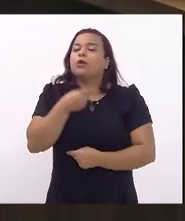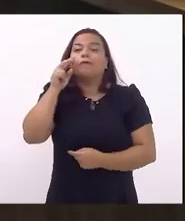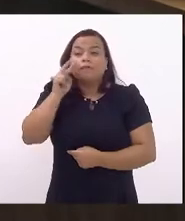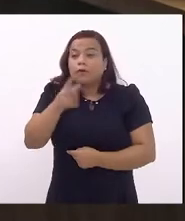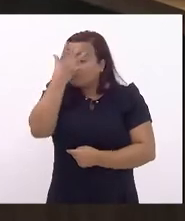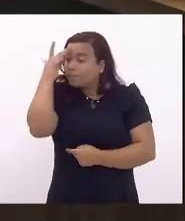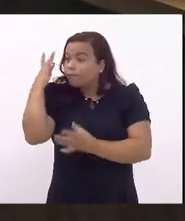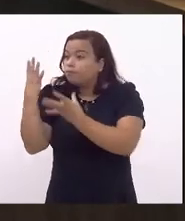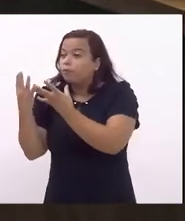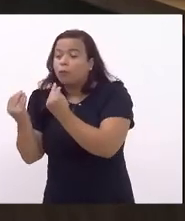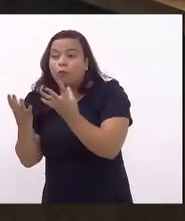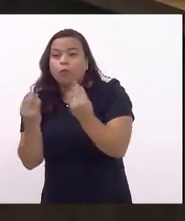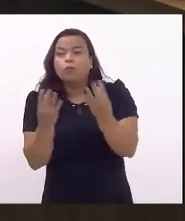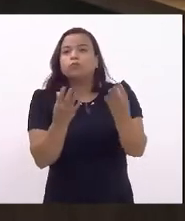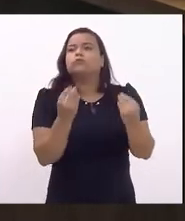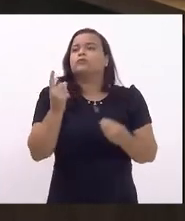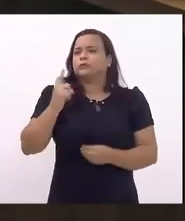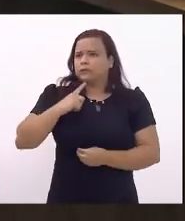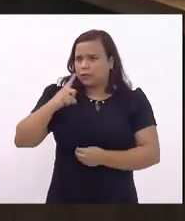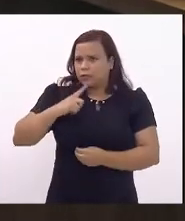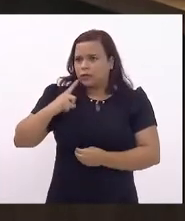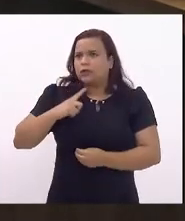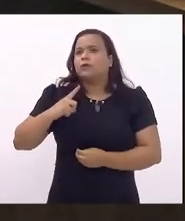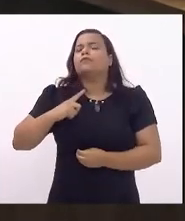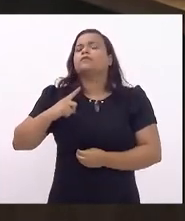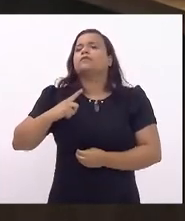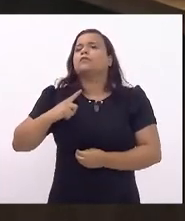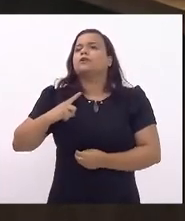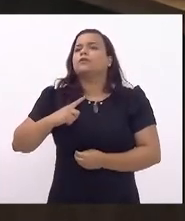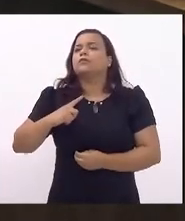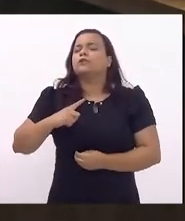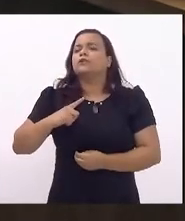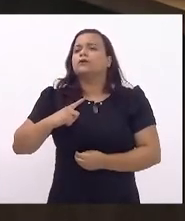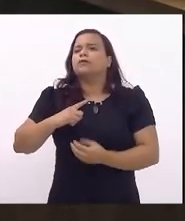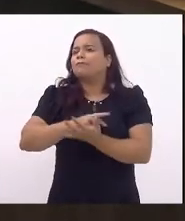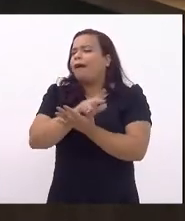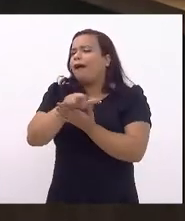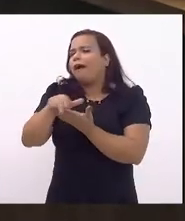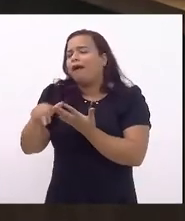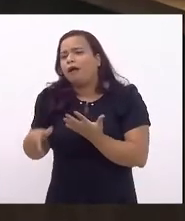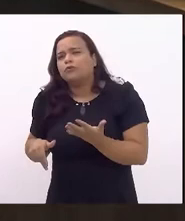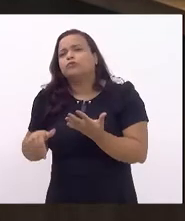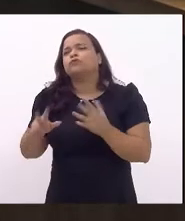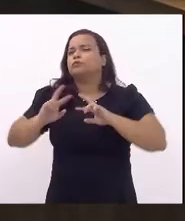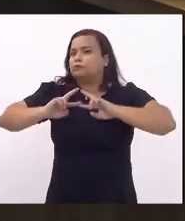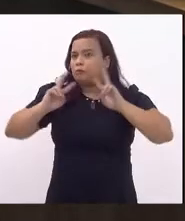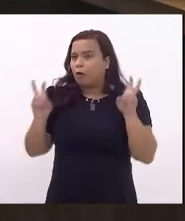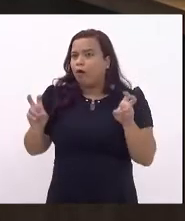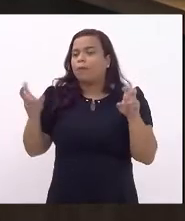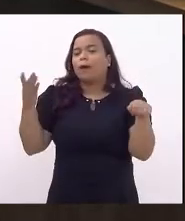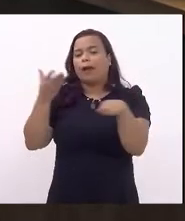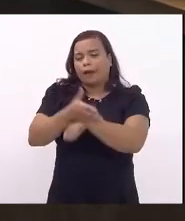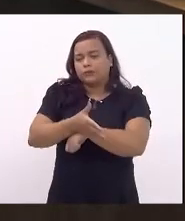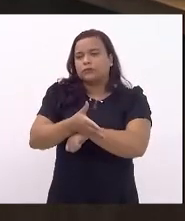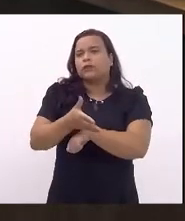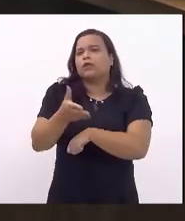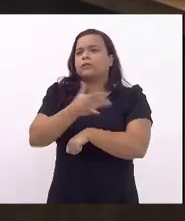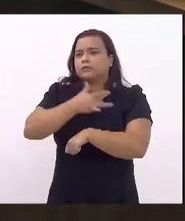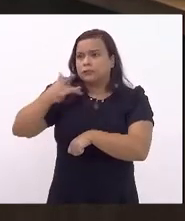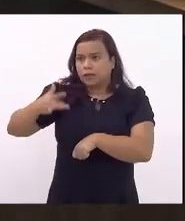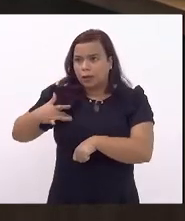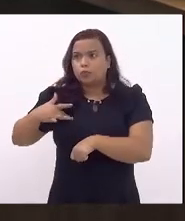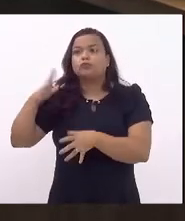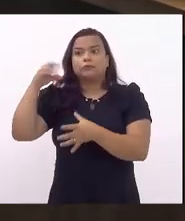muitas pessoas foram e estamos adotando inclusive vários elementos com relação ao acesso à saúde via